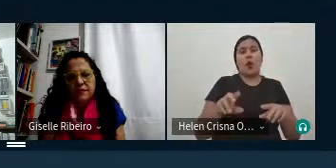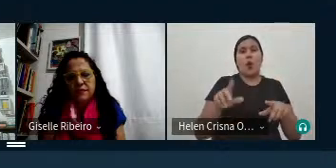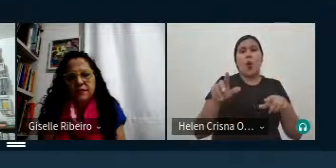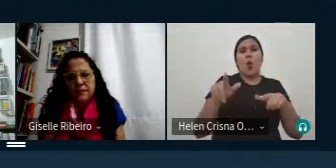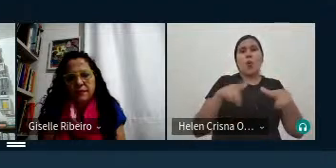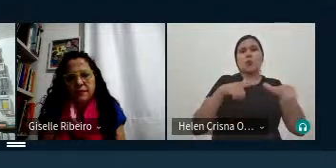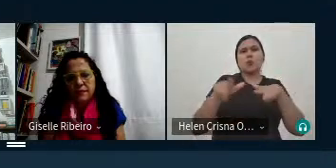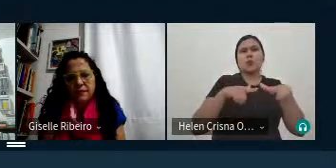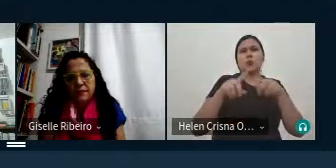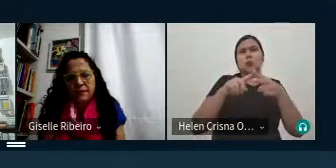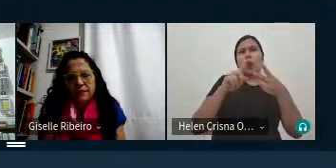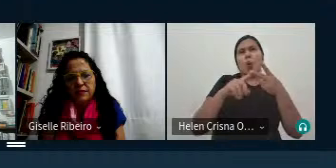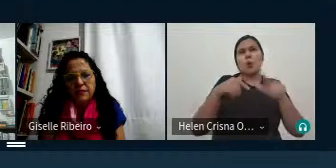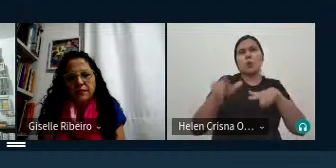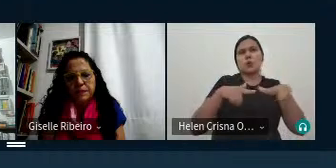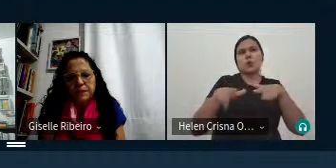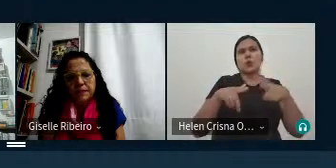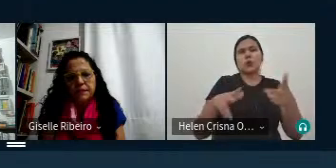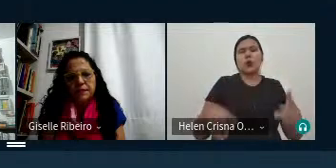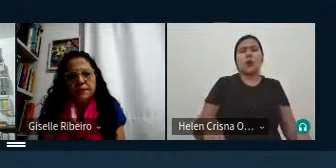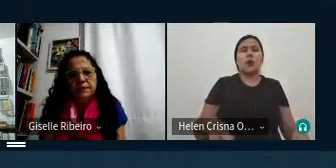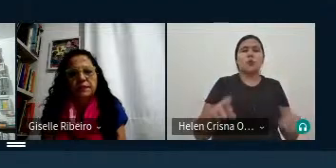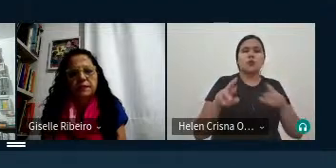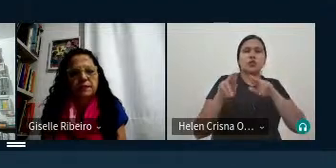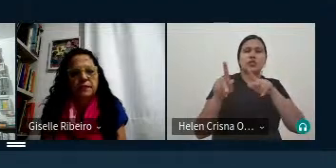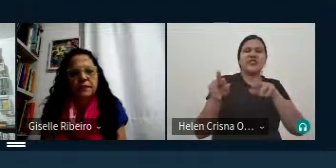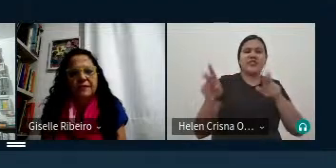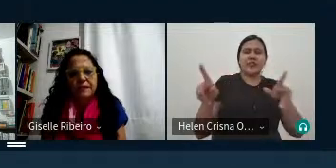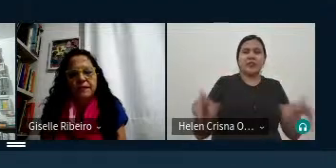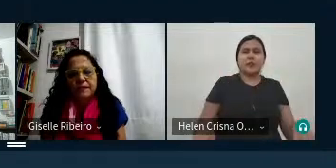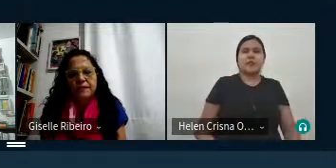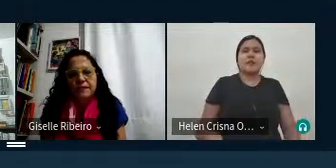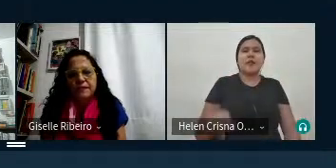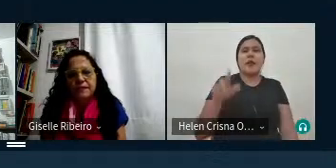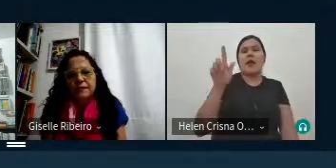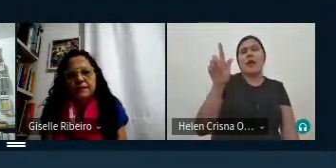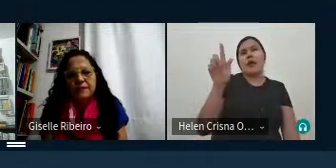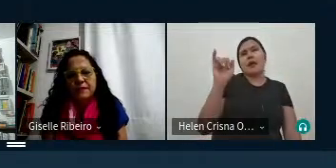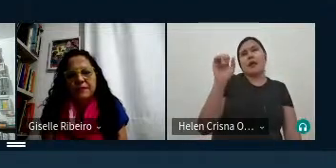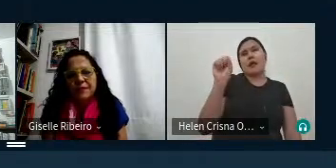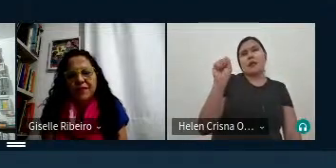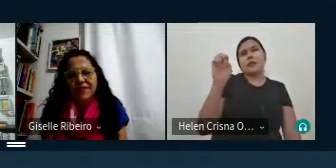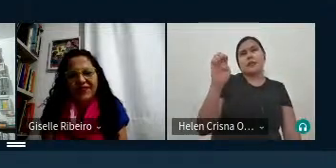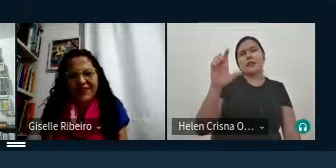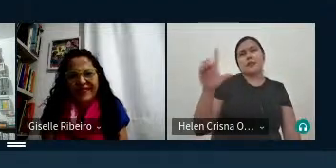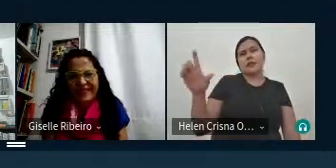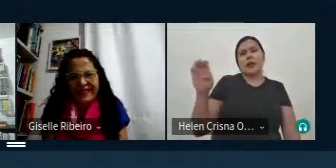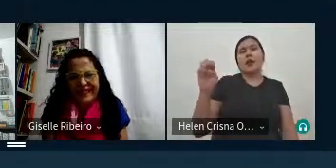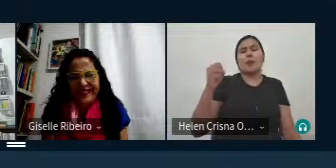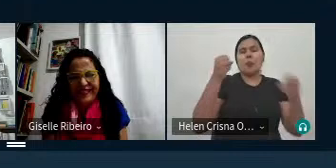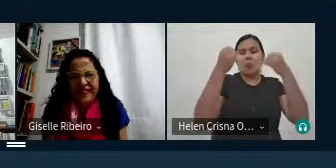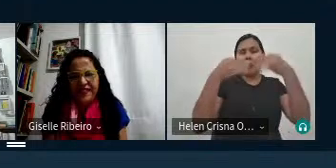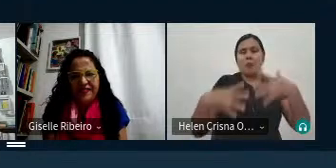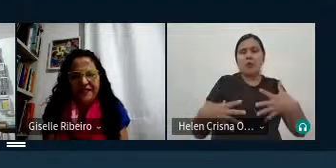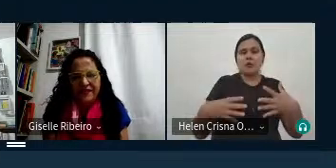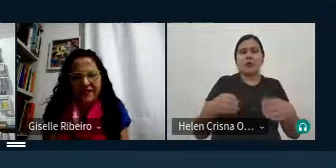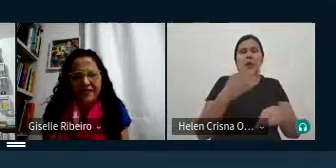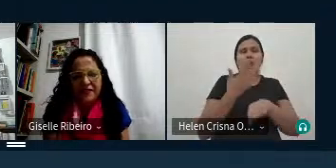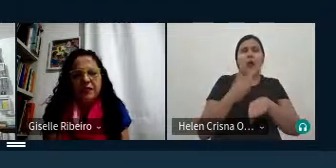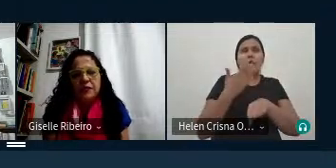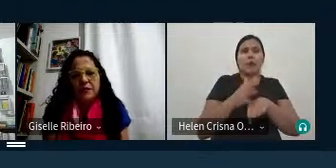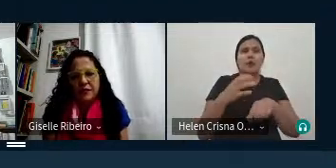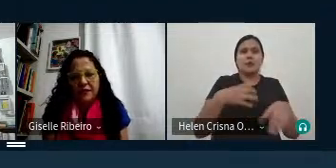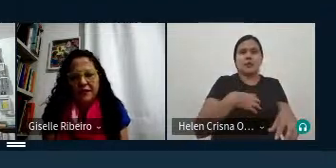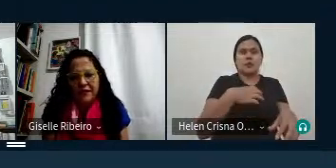distintas né e a Gisele pode muito bem comentar sobre isso né Gisele da prática né nesse